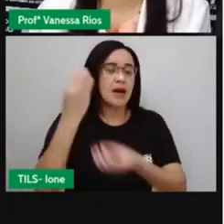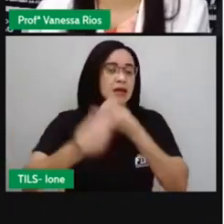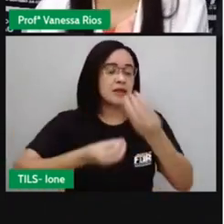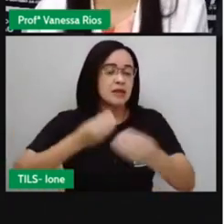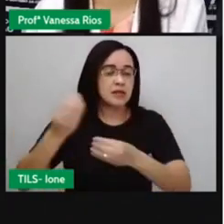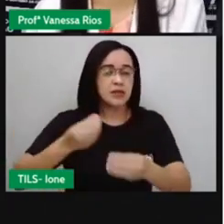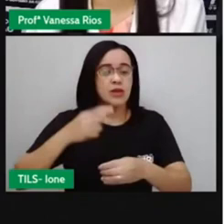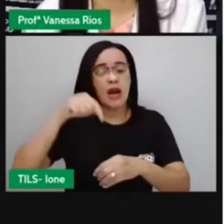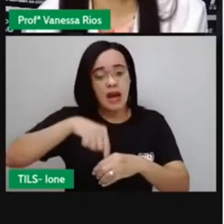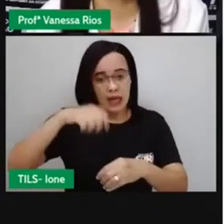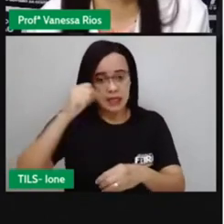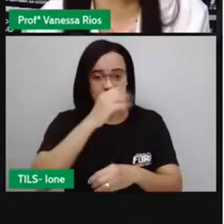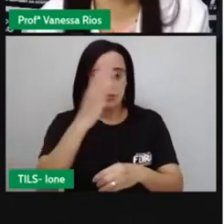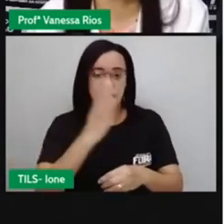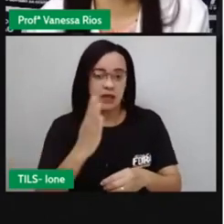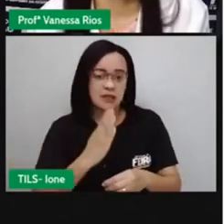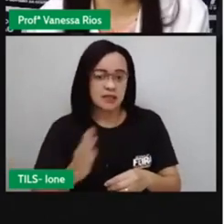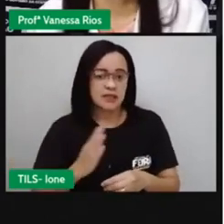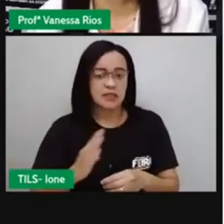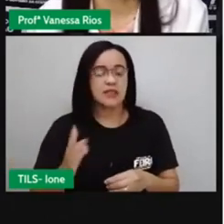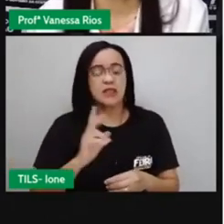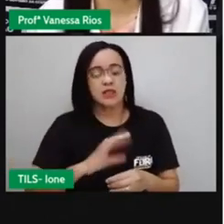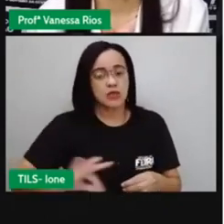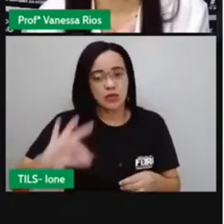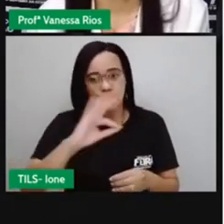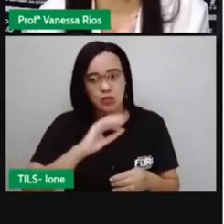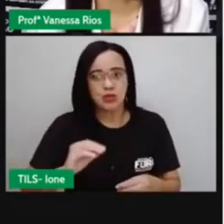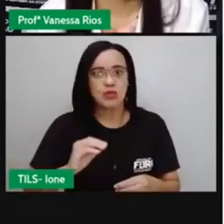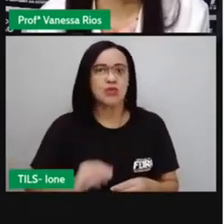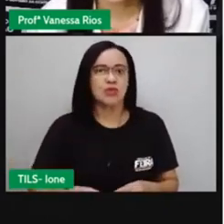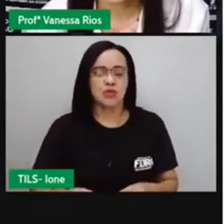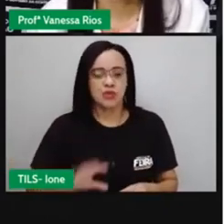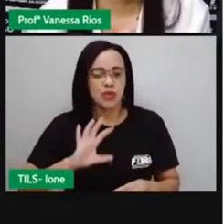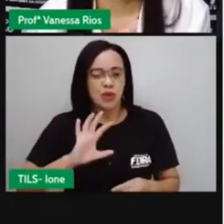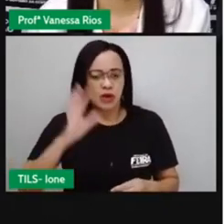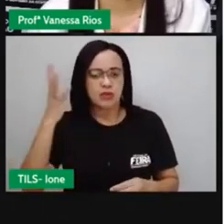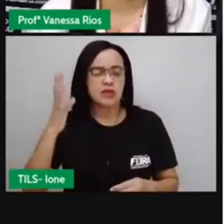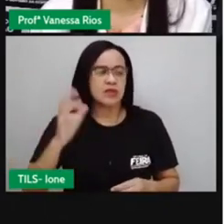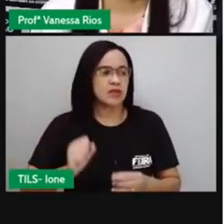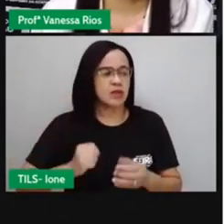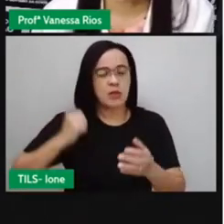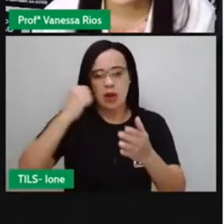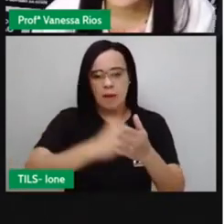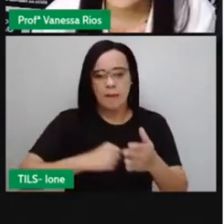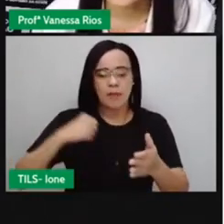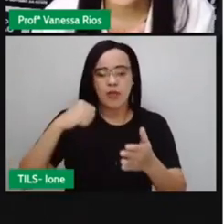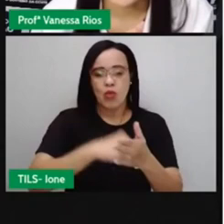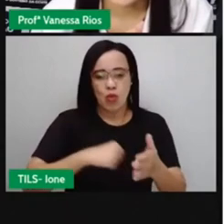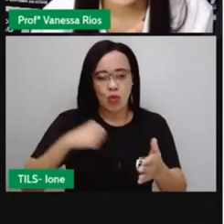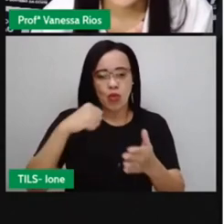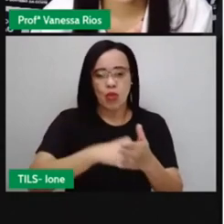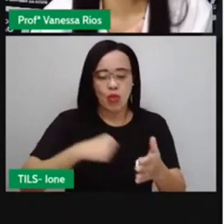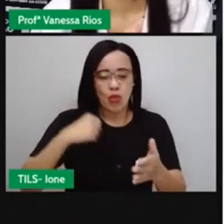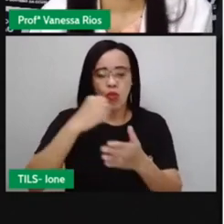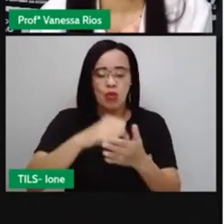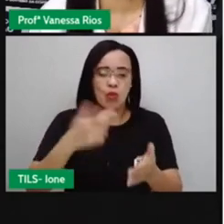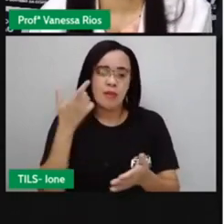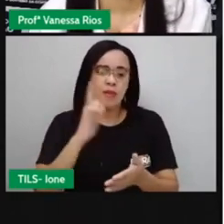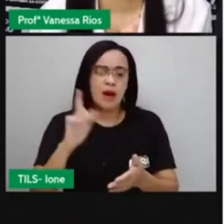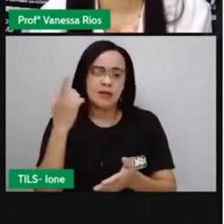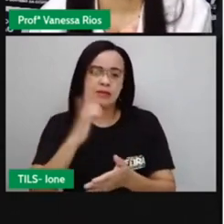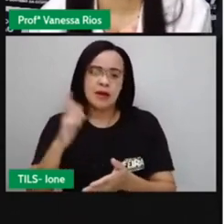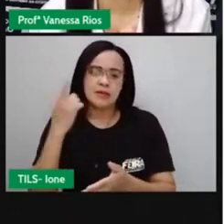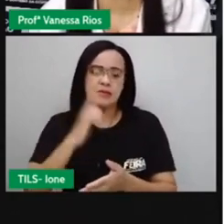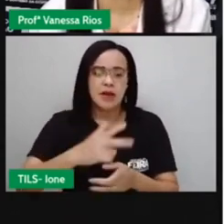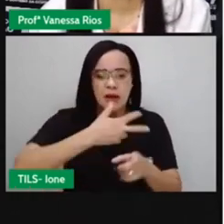tudo isso acontecesse. E aí foram muitas as lutas, as conquistas de direitos, para